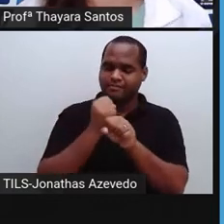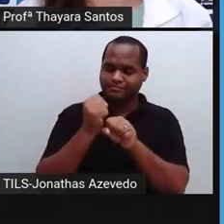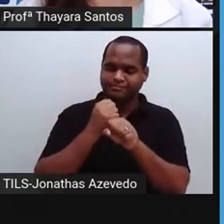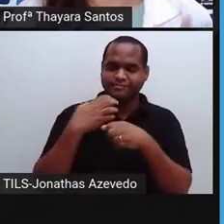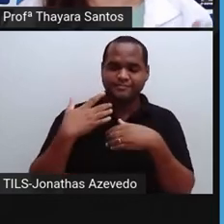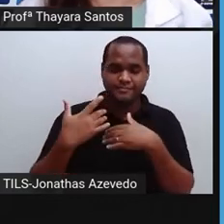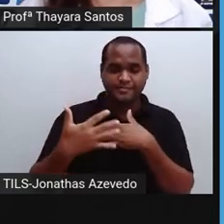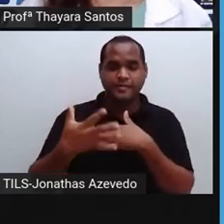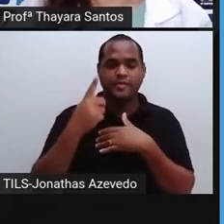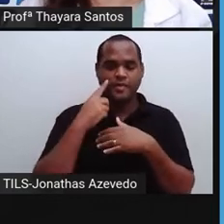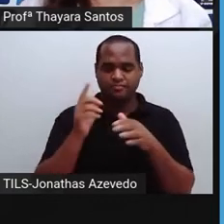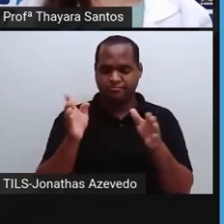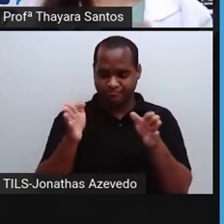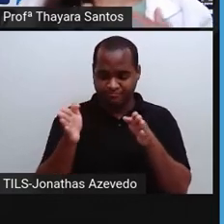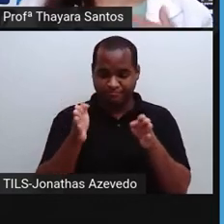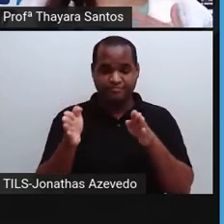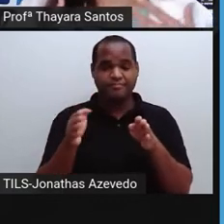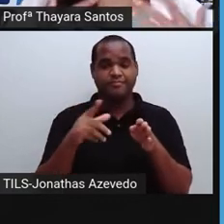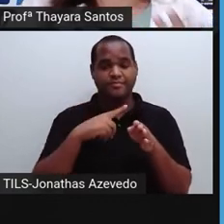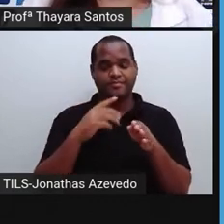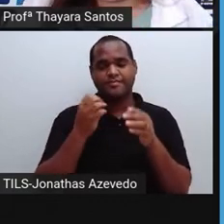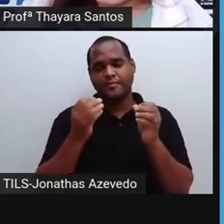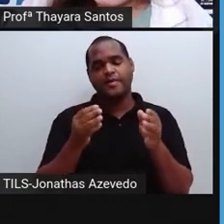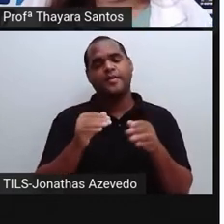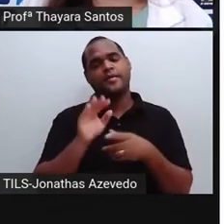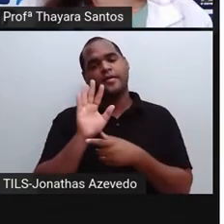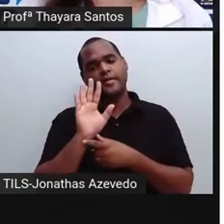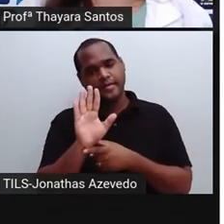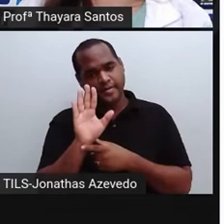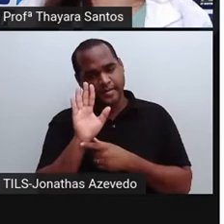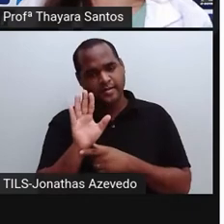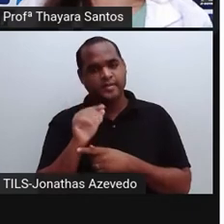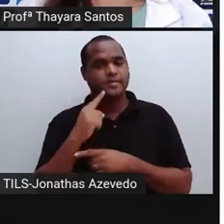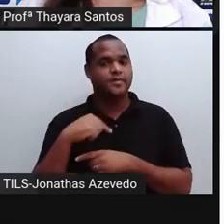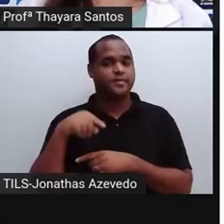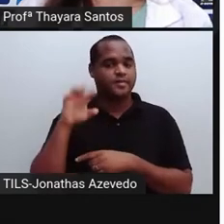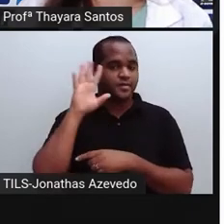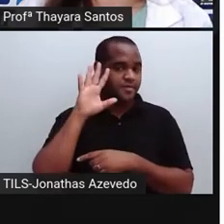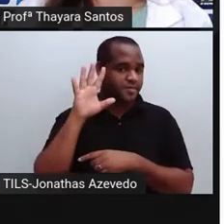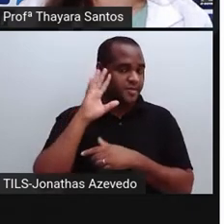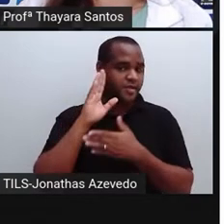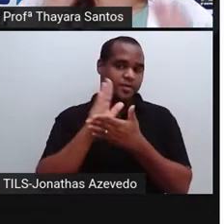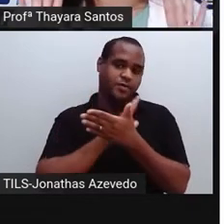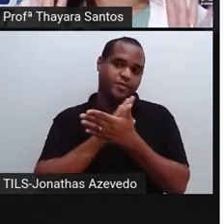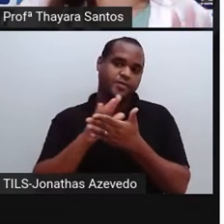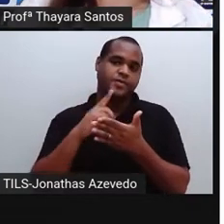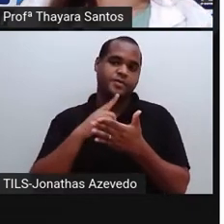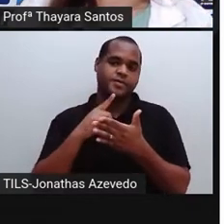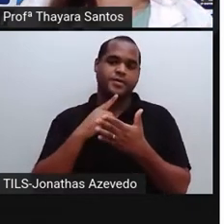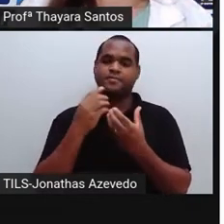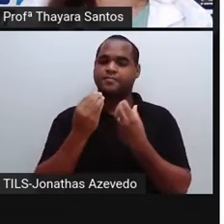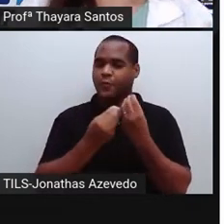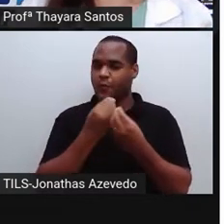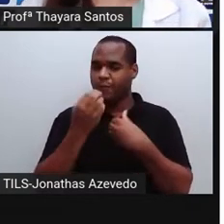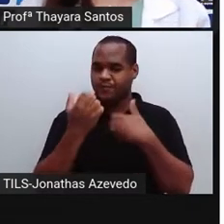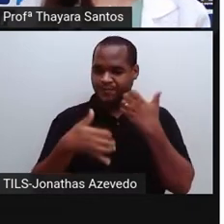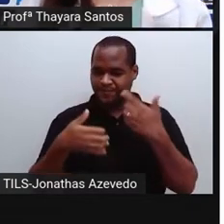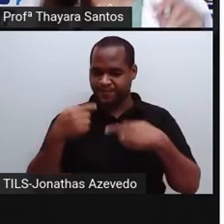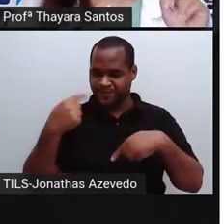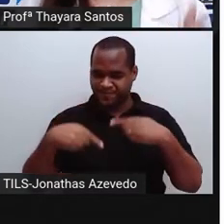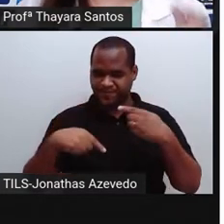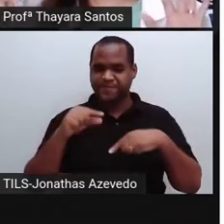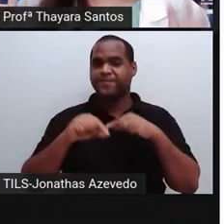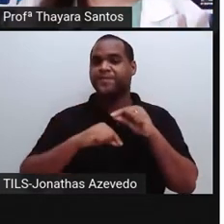E num curto período de tempo. Porém, a gente tem que pensar em algumas coisas que a gente vai começar a discutir daqui a pouco.